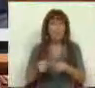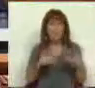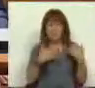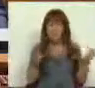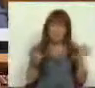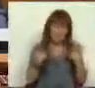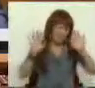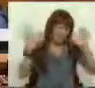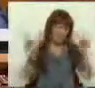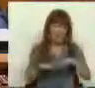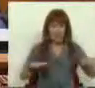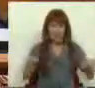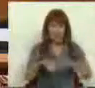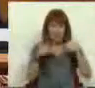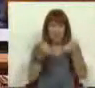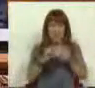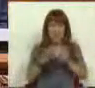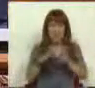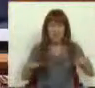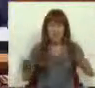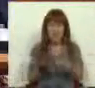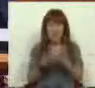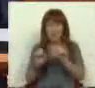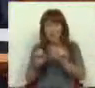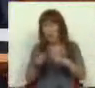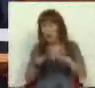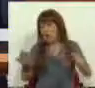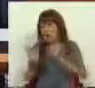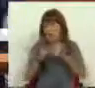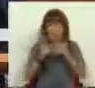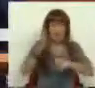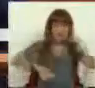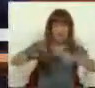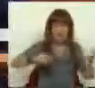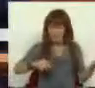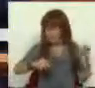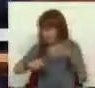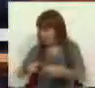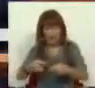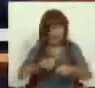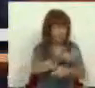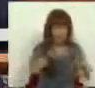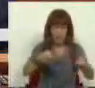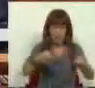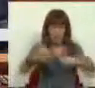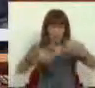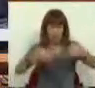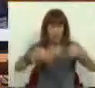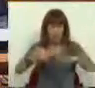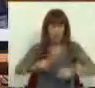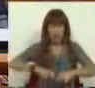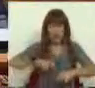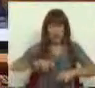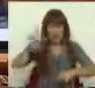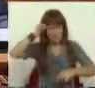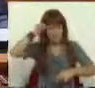política irresponsável, quer a nível social, quer a nível económico, quer a nível financeiro. Não houve uma justa distribuição da riqueza.